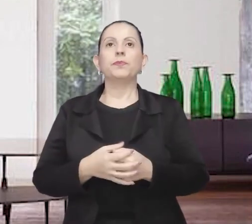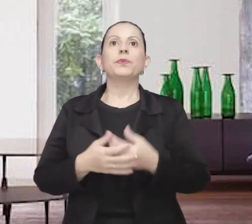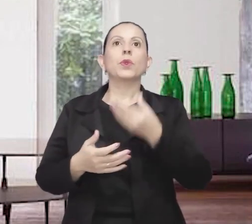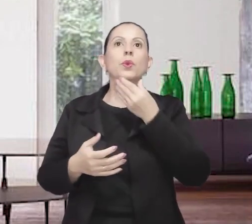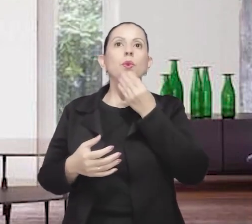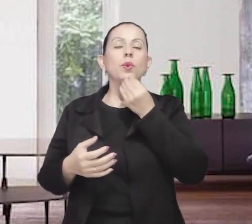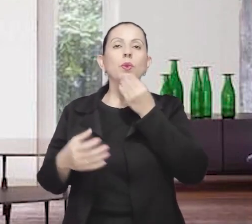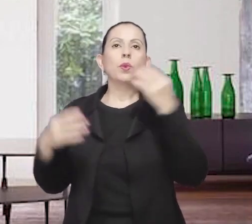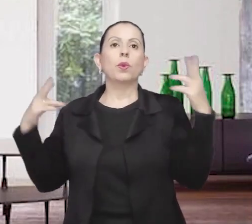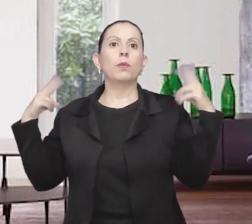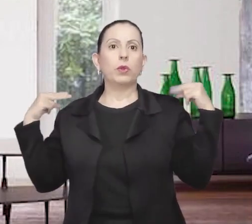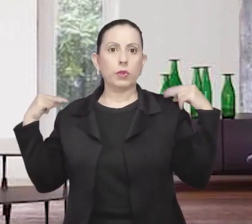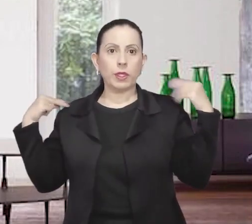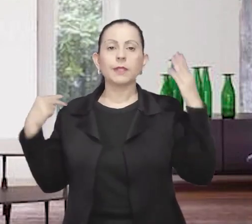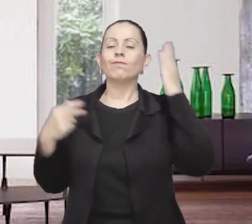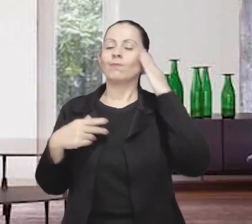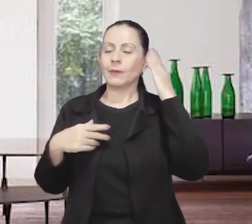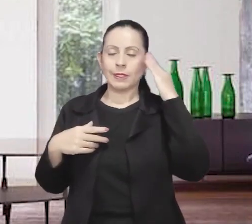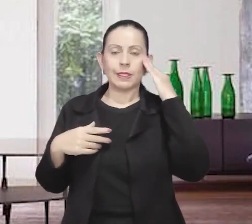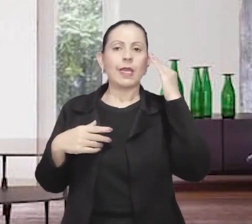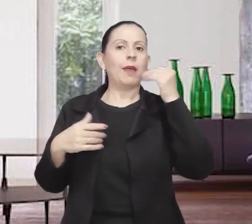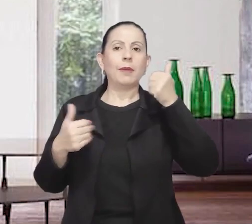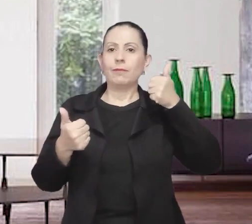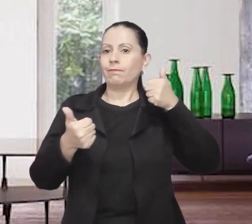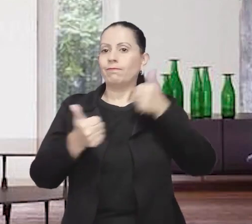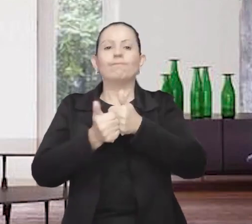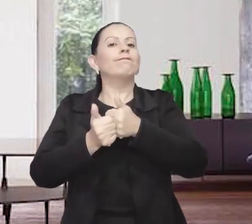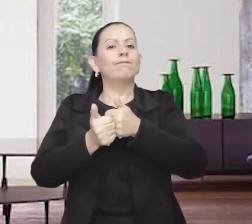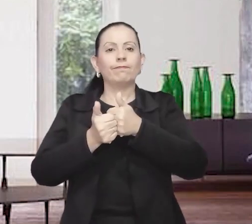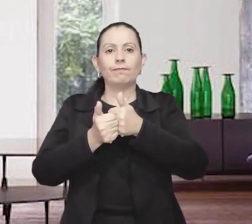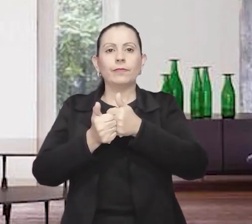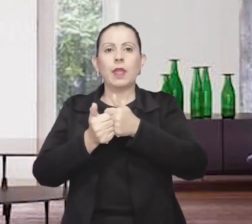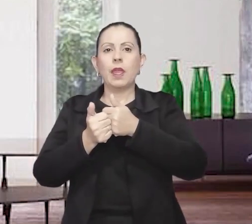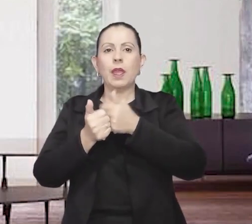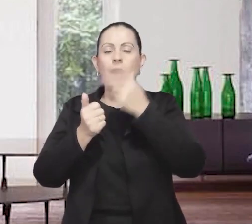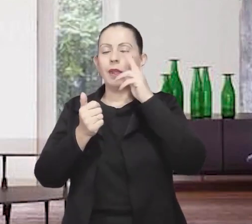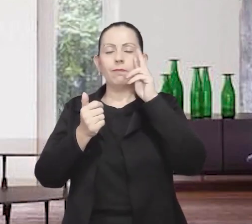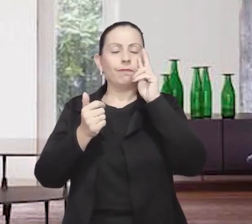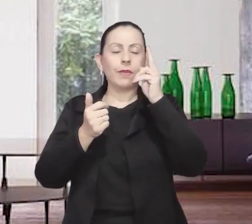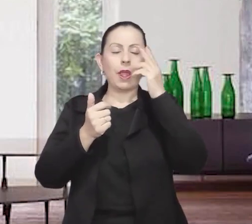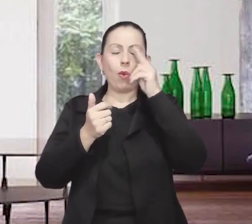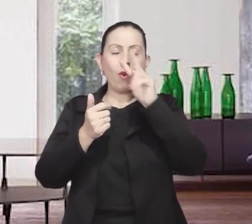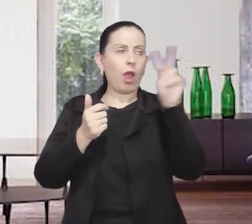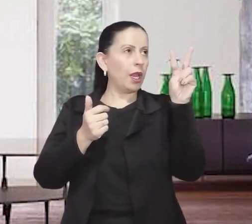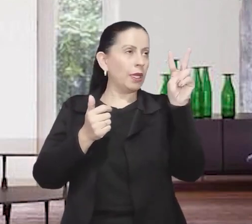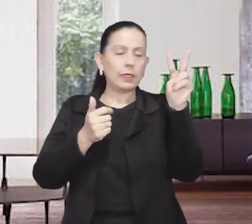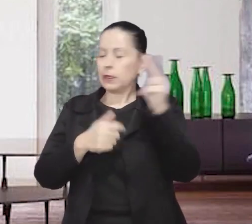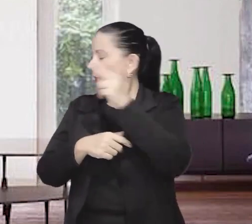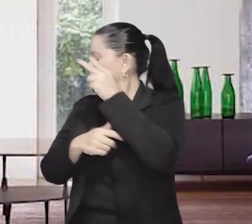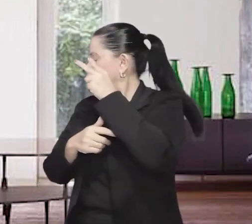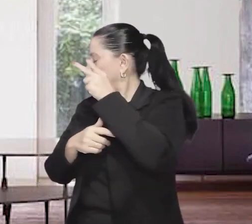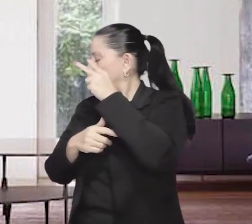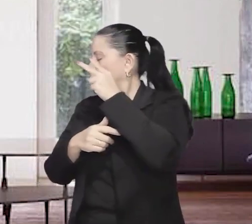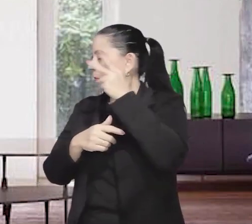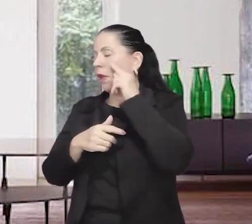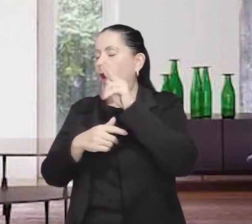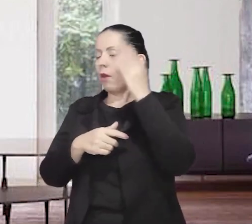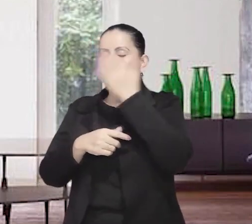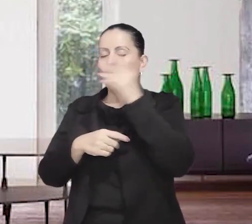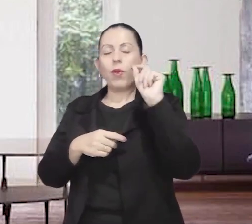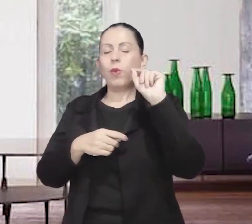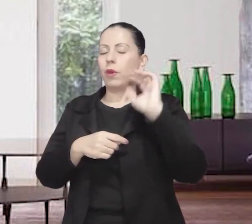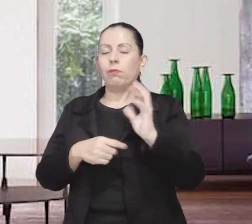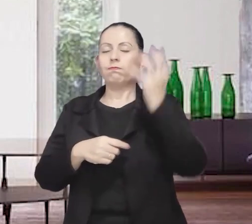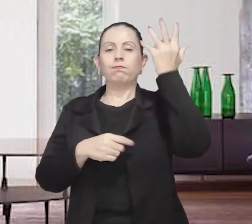direção, sem se dar conta do perigo que está correndo. O condutor sabe que o choque é